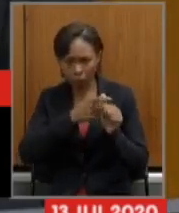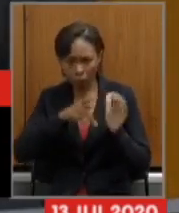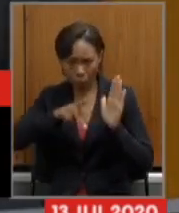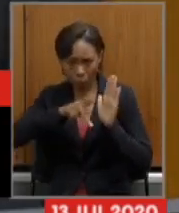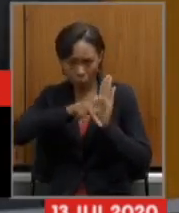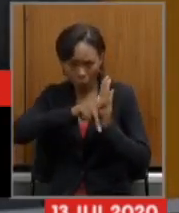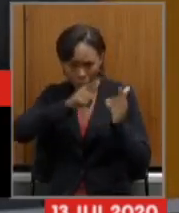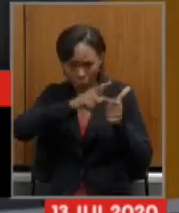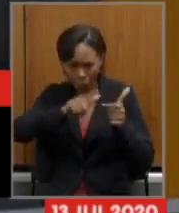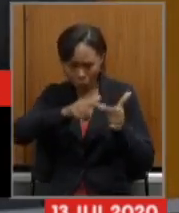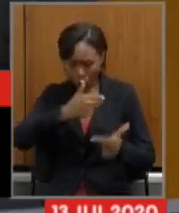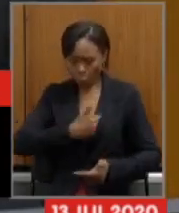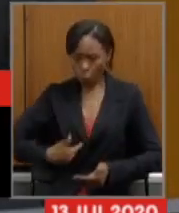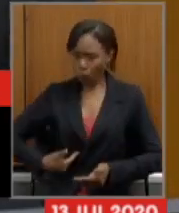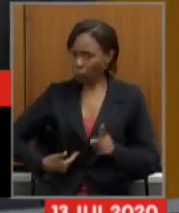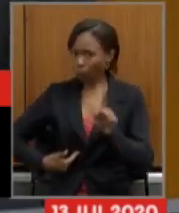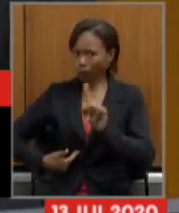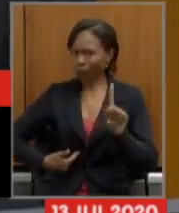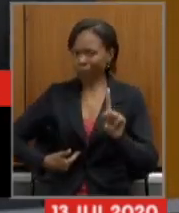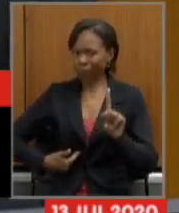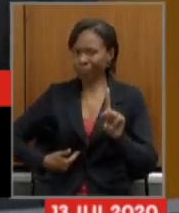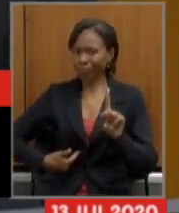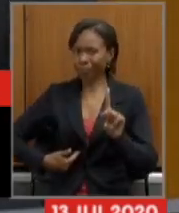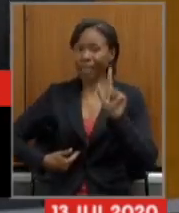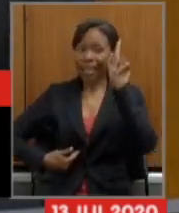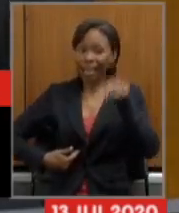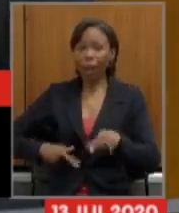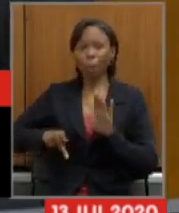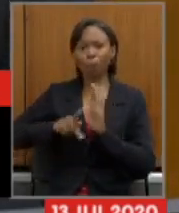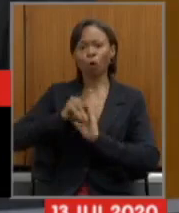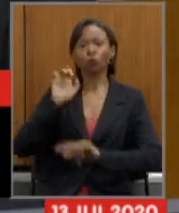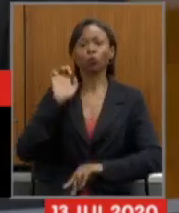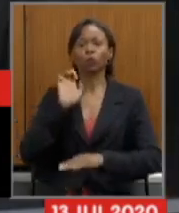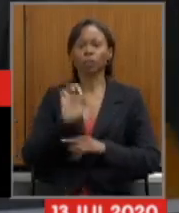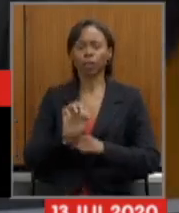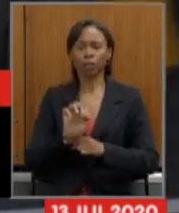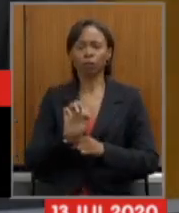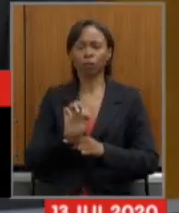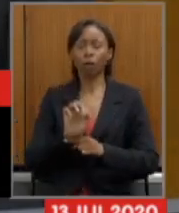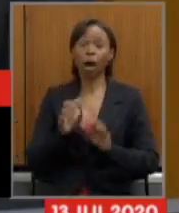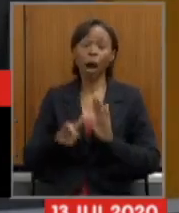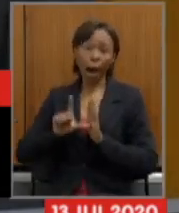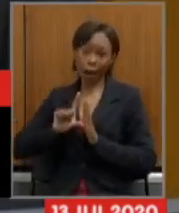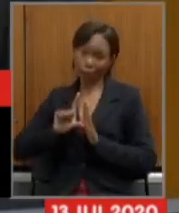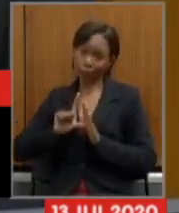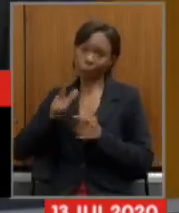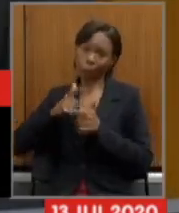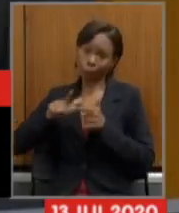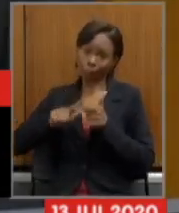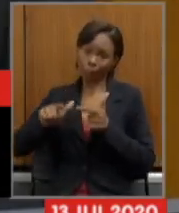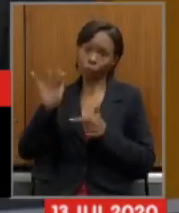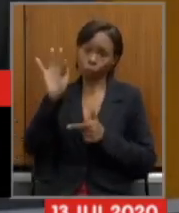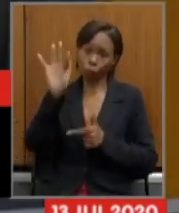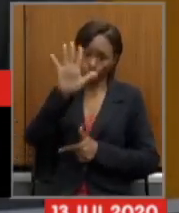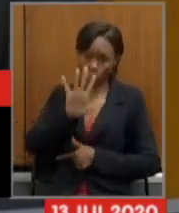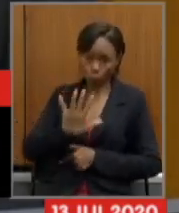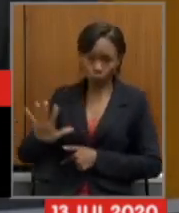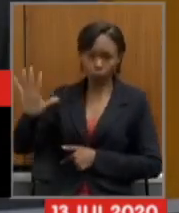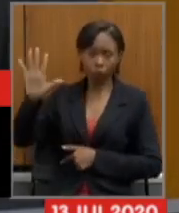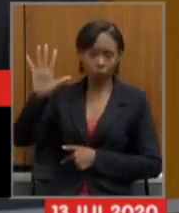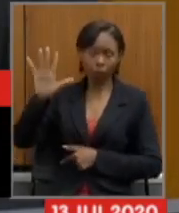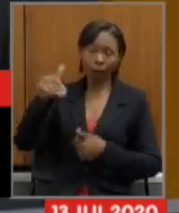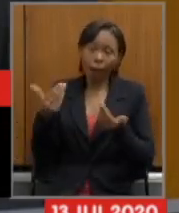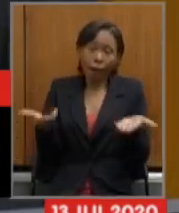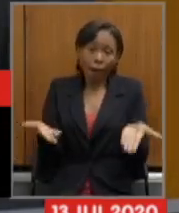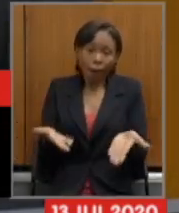do Estado. É um problema, foi um problema da União e agora é um problema